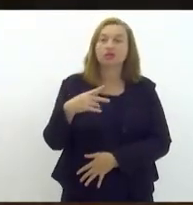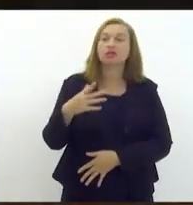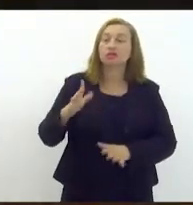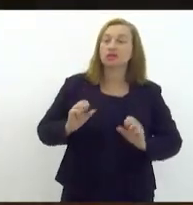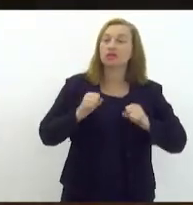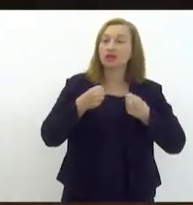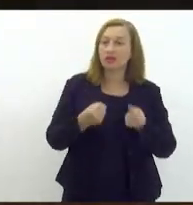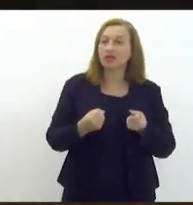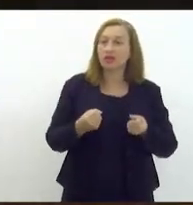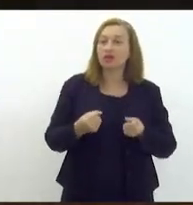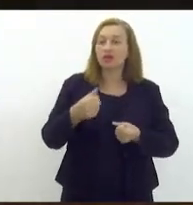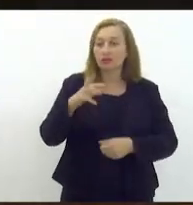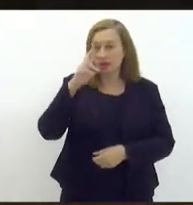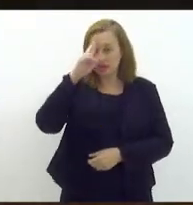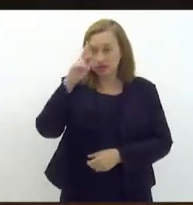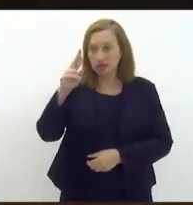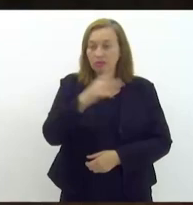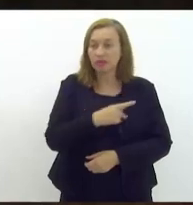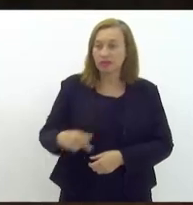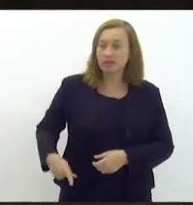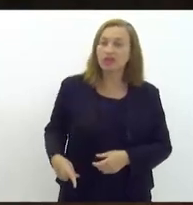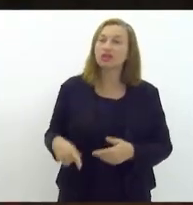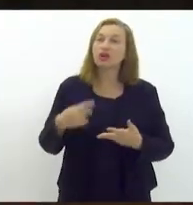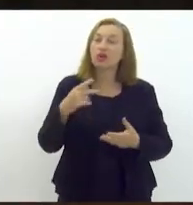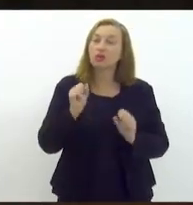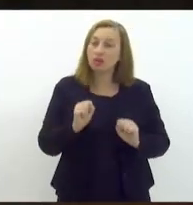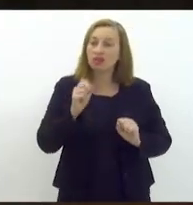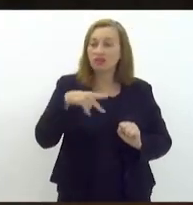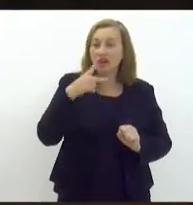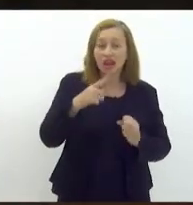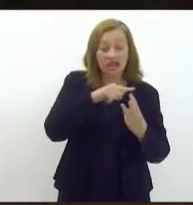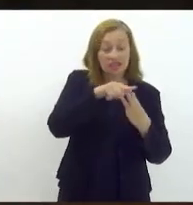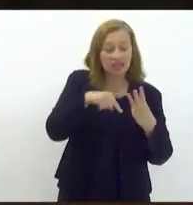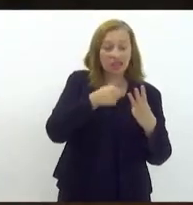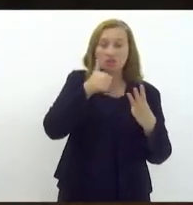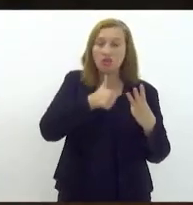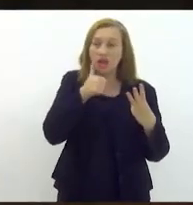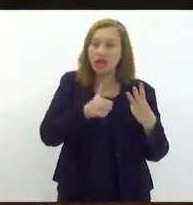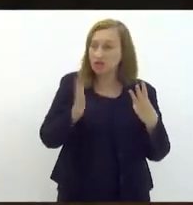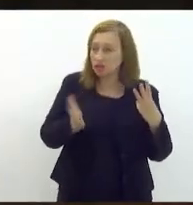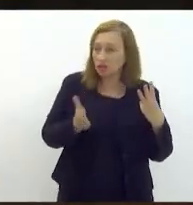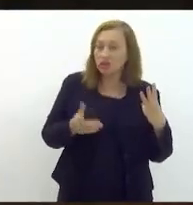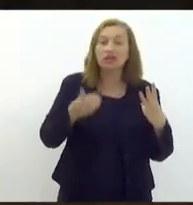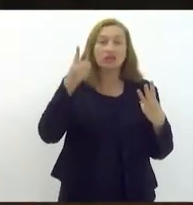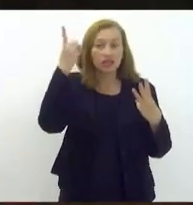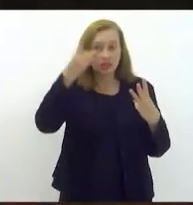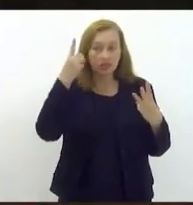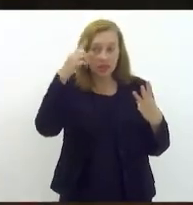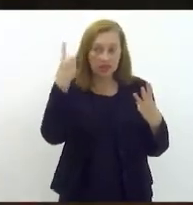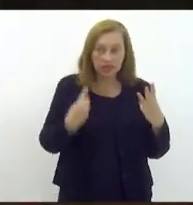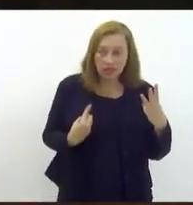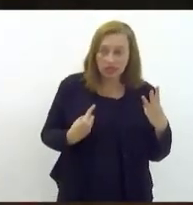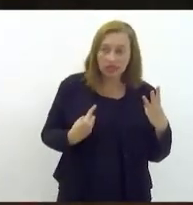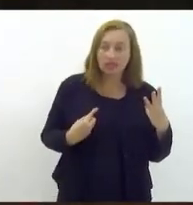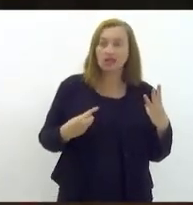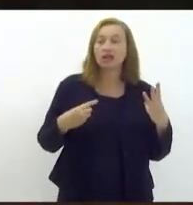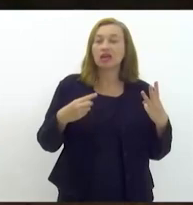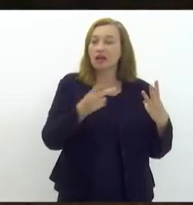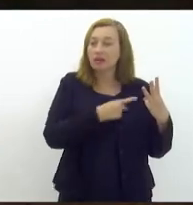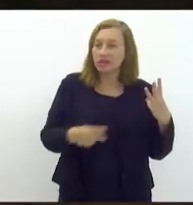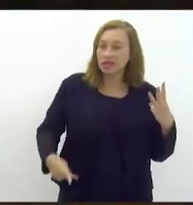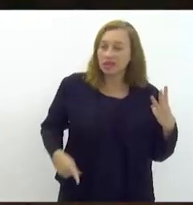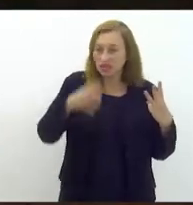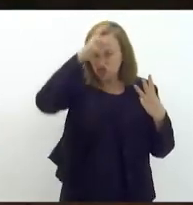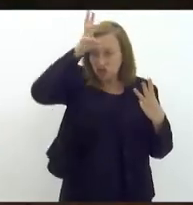defendida por vossa excelência. Então, poder citar três mulheres nesse parlamento hoje, deputada Dani, vossa excelência, presidente, deputada